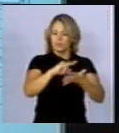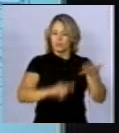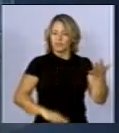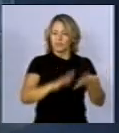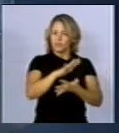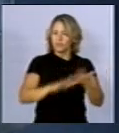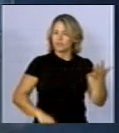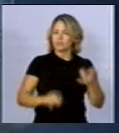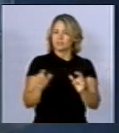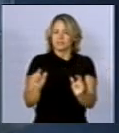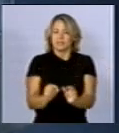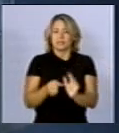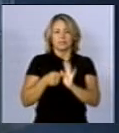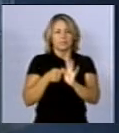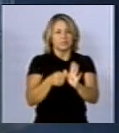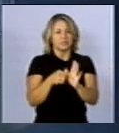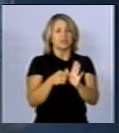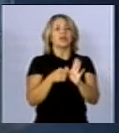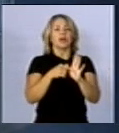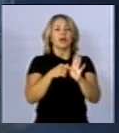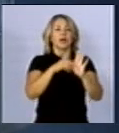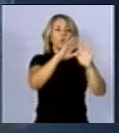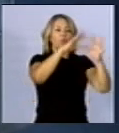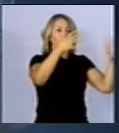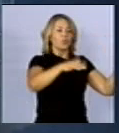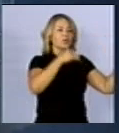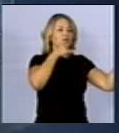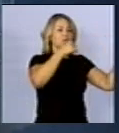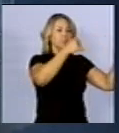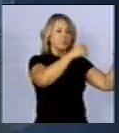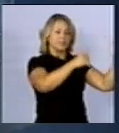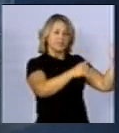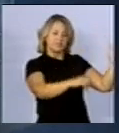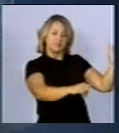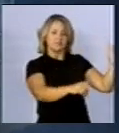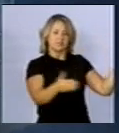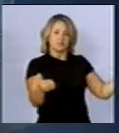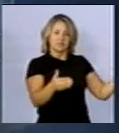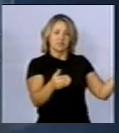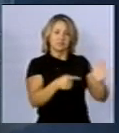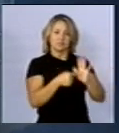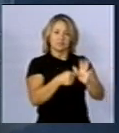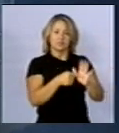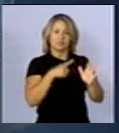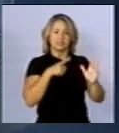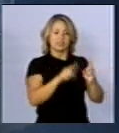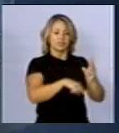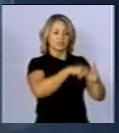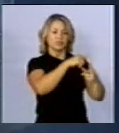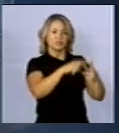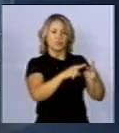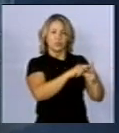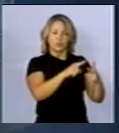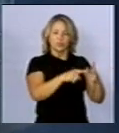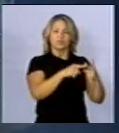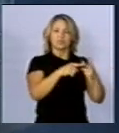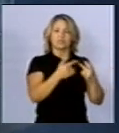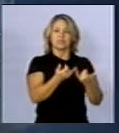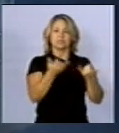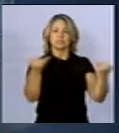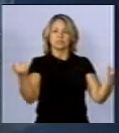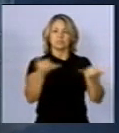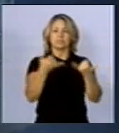seguinte, fisicamente o campo magnético, representado pela letra B, ele depende basicamente de duas coisas, do valor da corrente I,